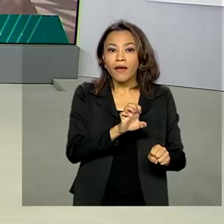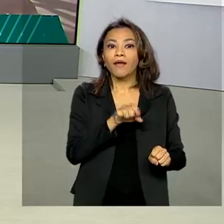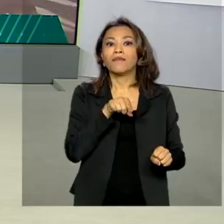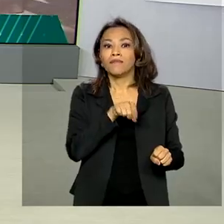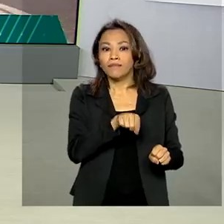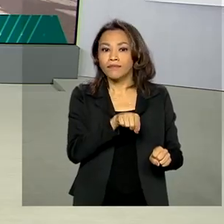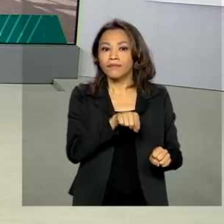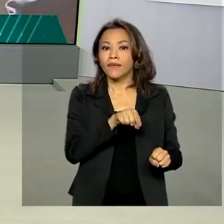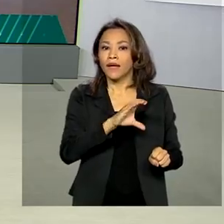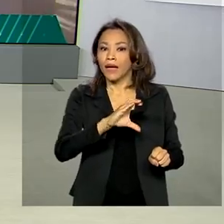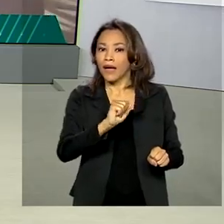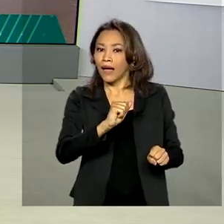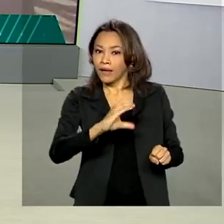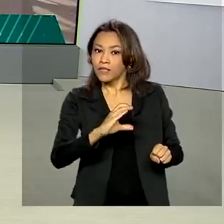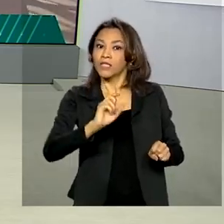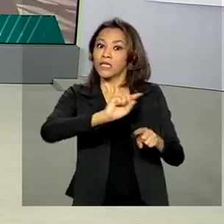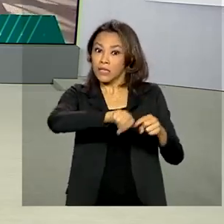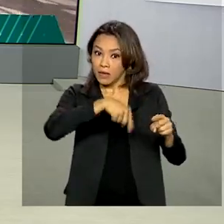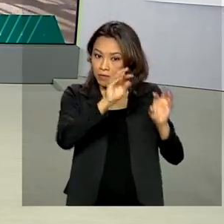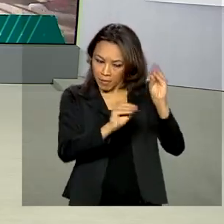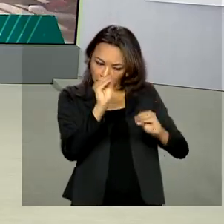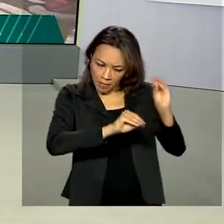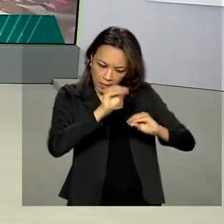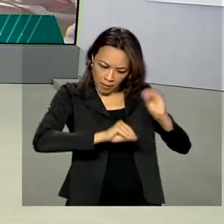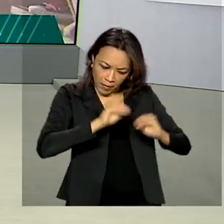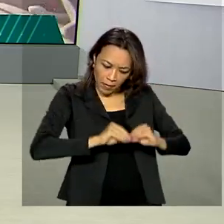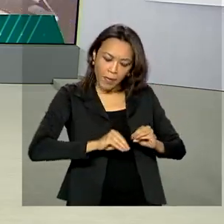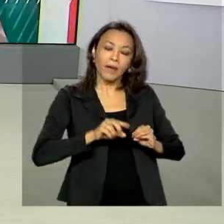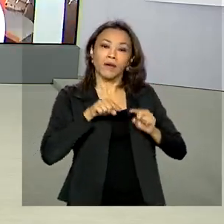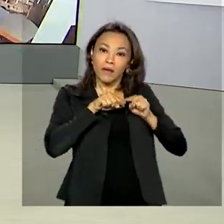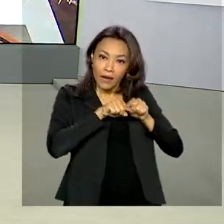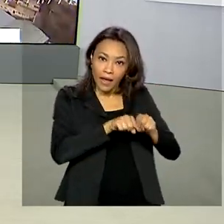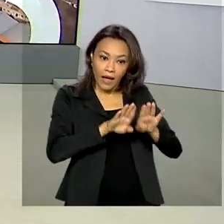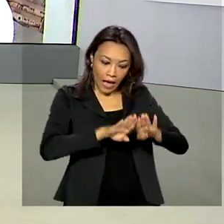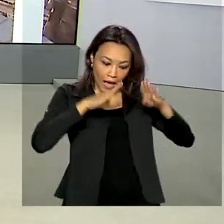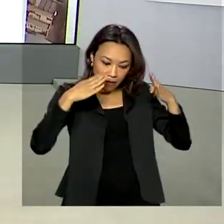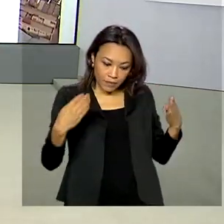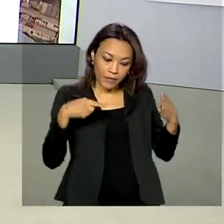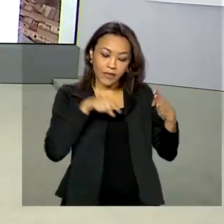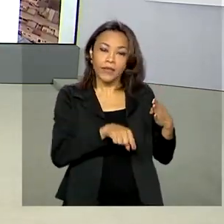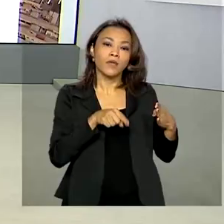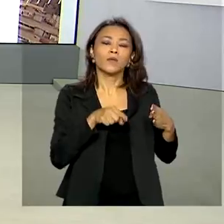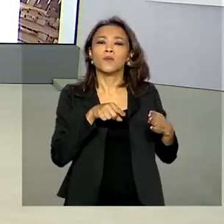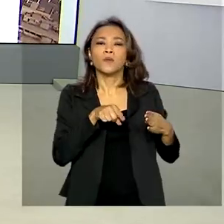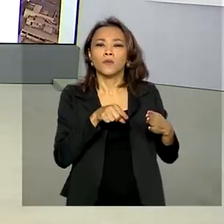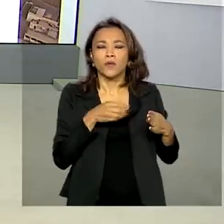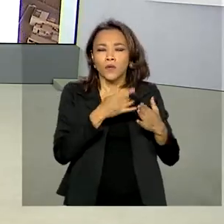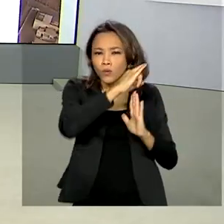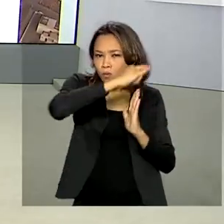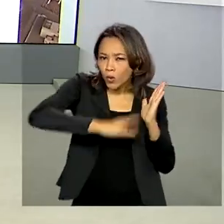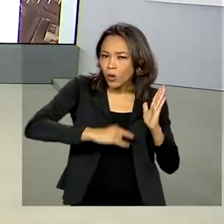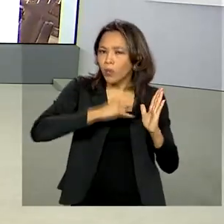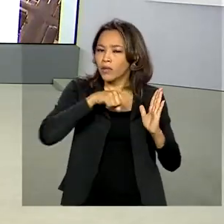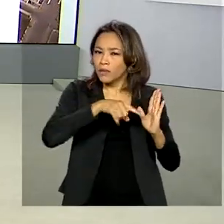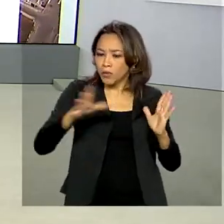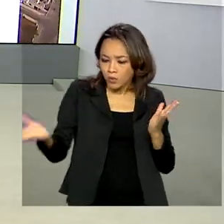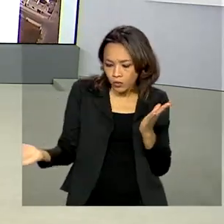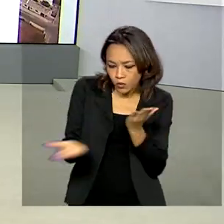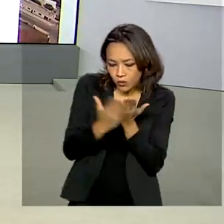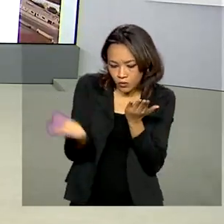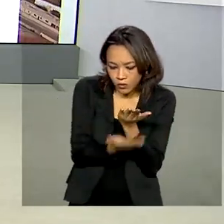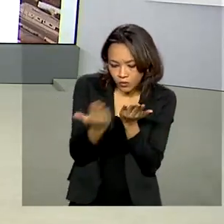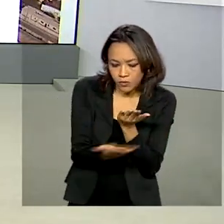impugnação. Depois, o contribuinte deve entrar no ECAC, abrir um dossiê digital de atendimento e juntar a documentação